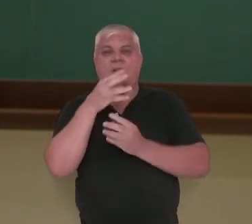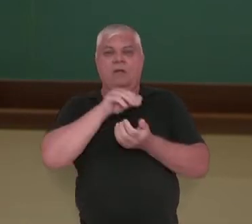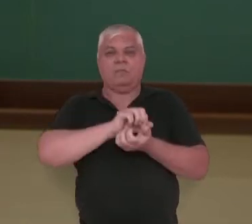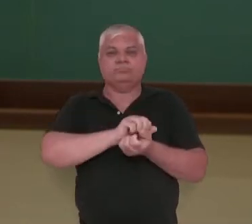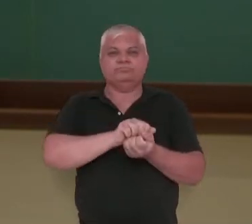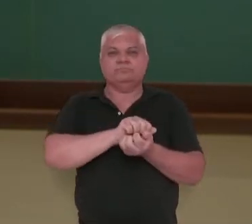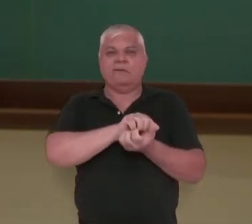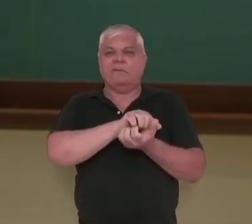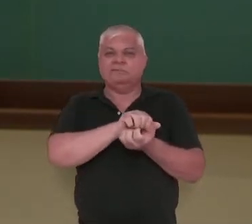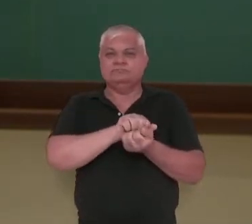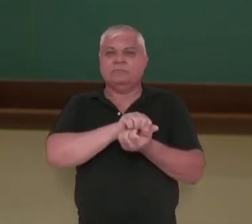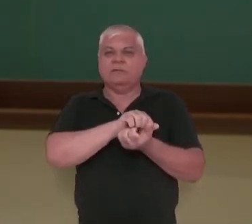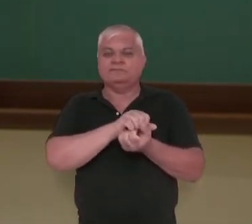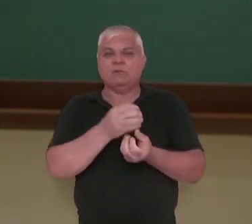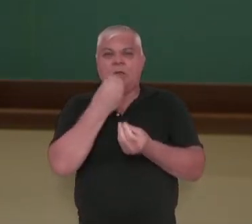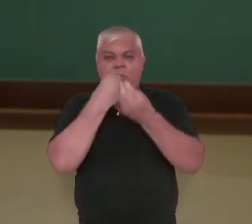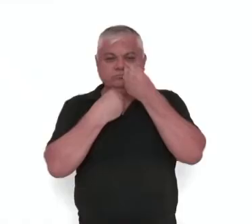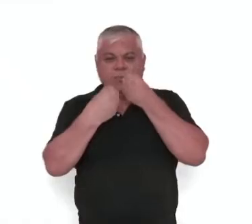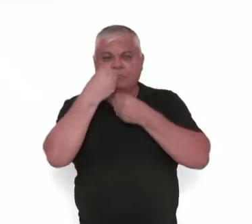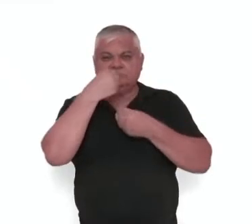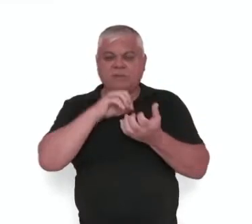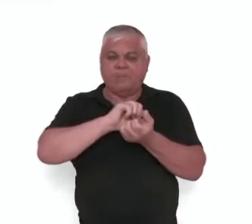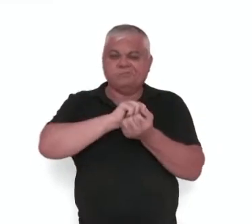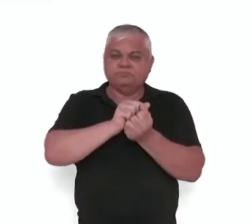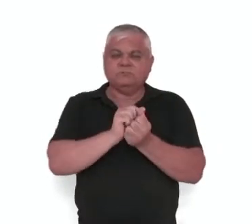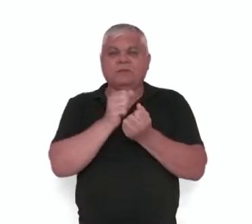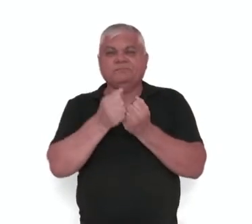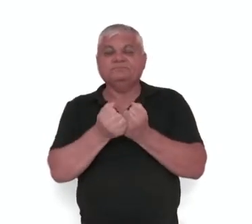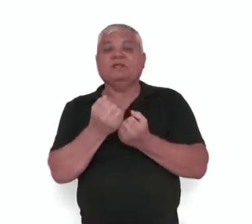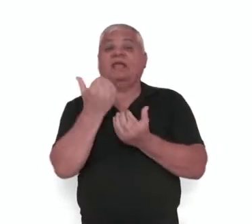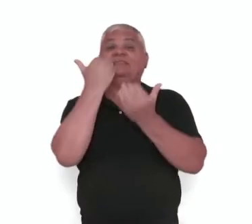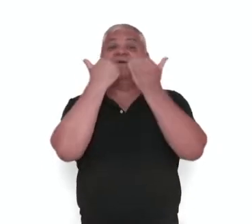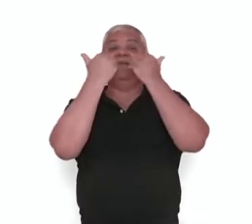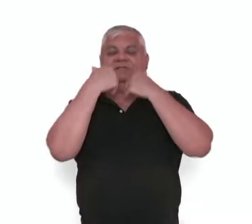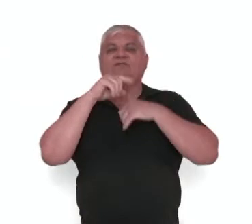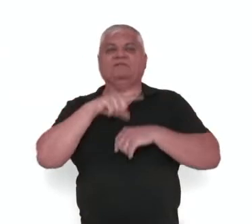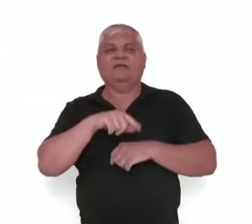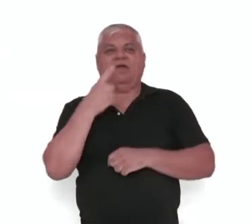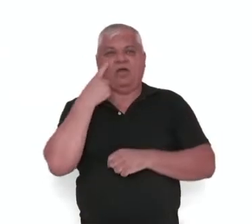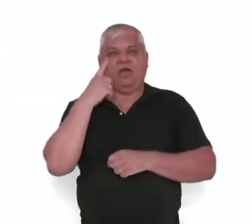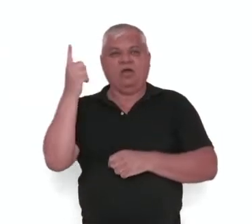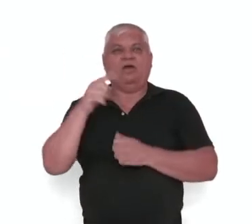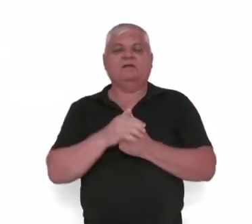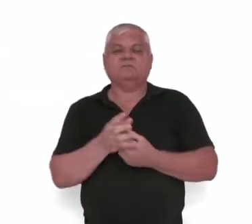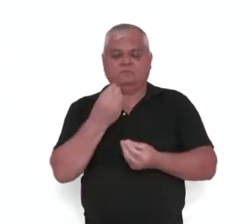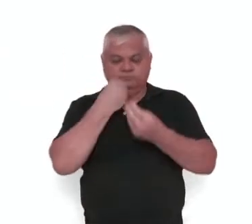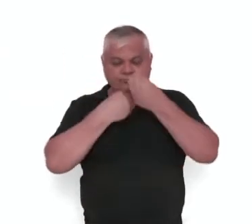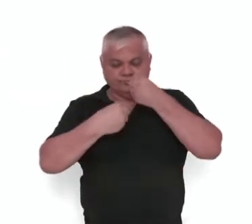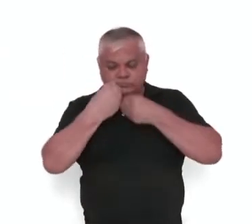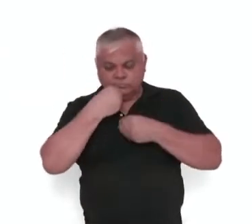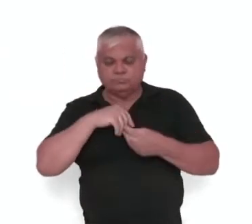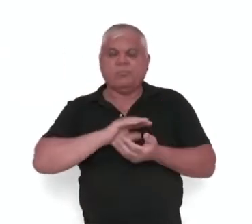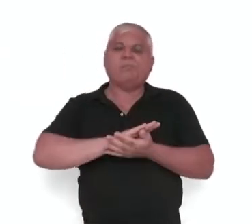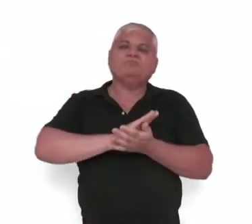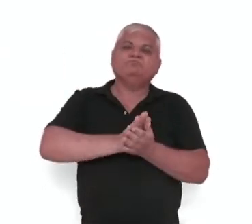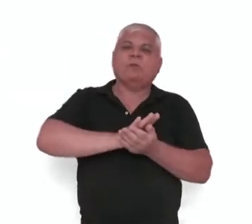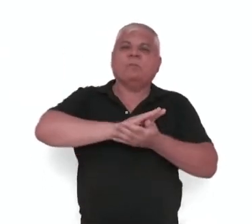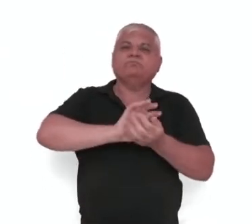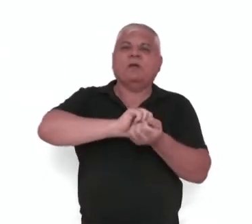alimento e impedem o crescimento de bactérias patogênicas. Então, olha só que beleza, Existem bactérias